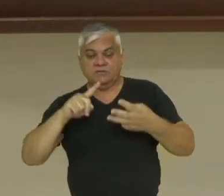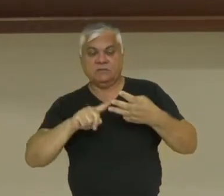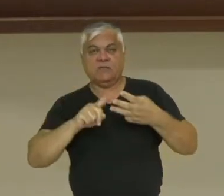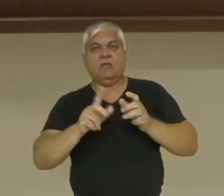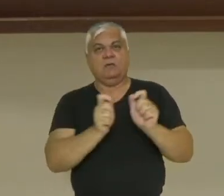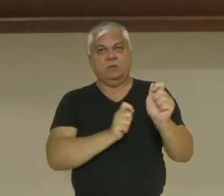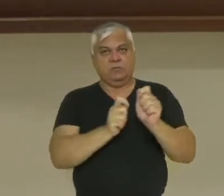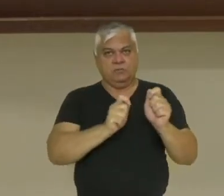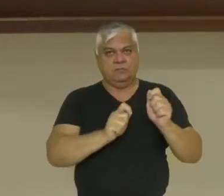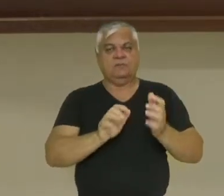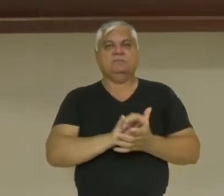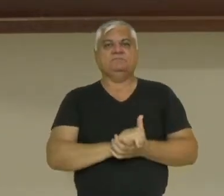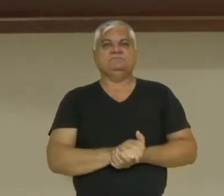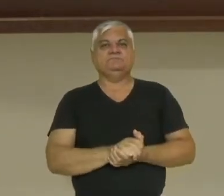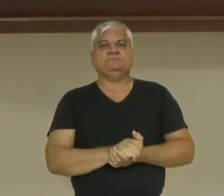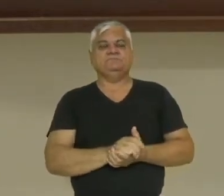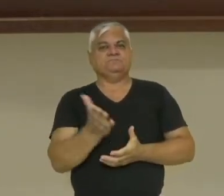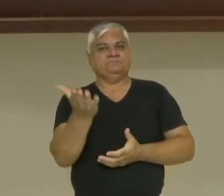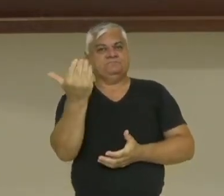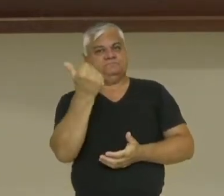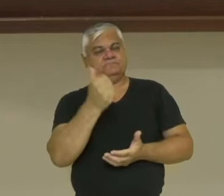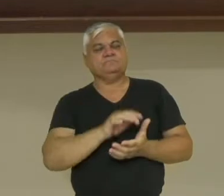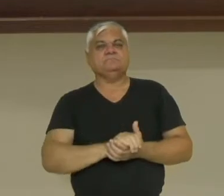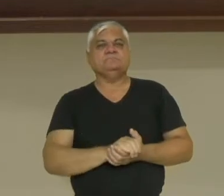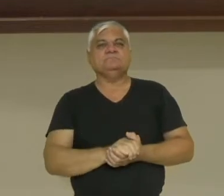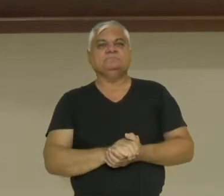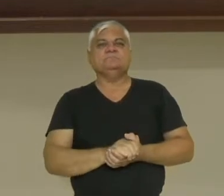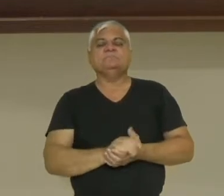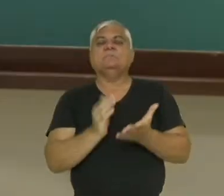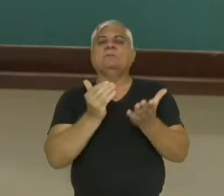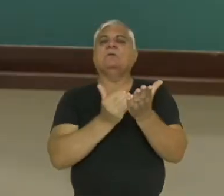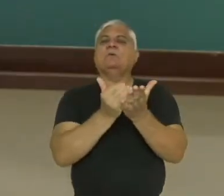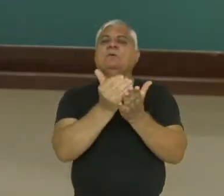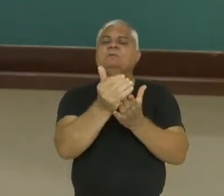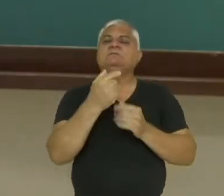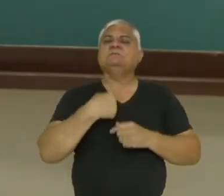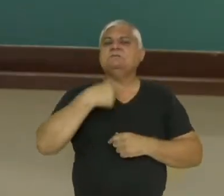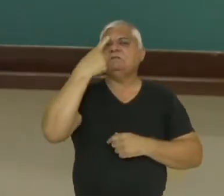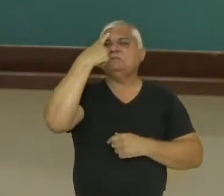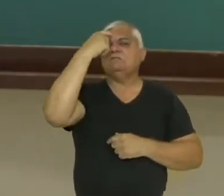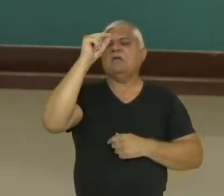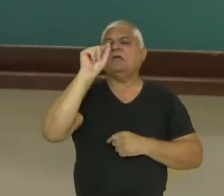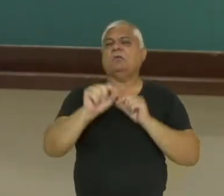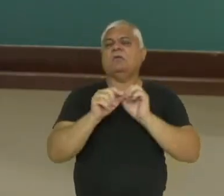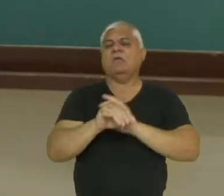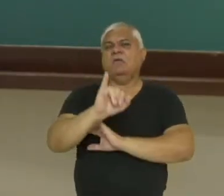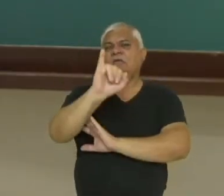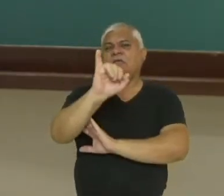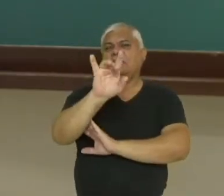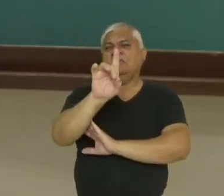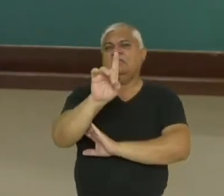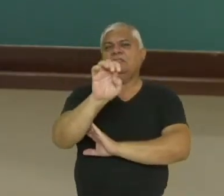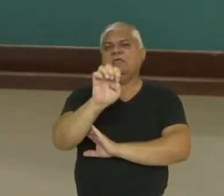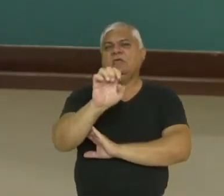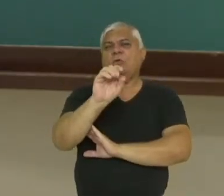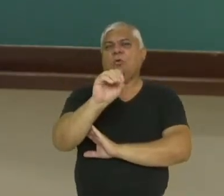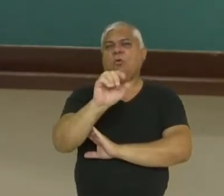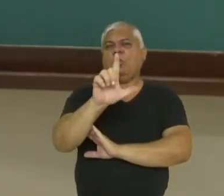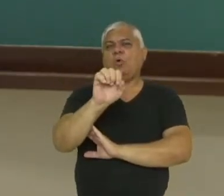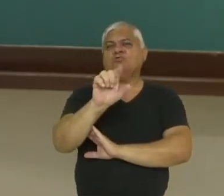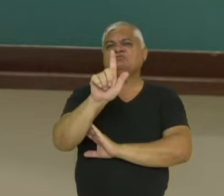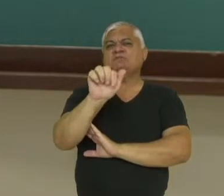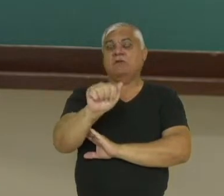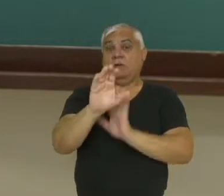economia. Vamos lá! Então, começando com a ideia de ideologia enquanto um conceito sociológico.